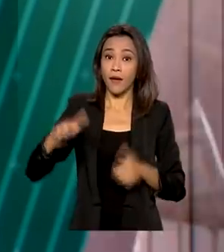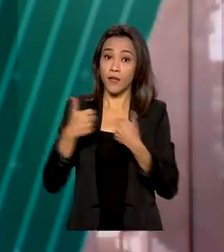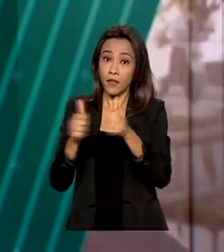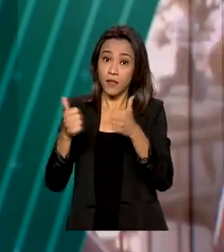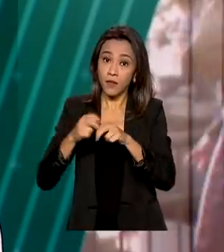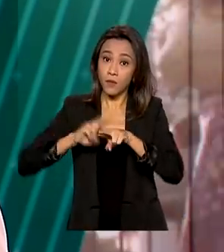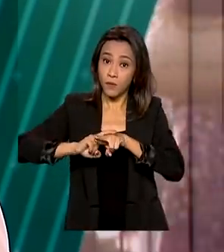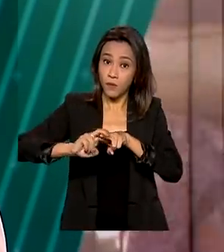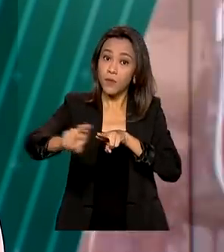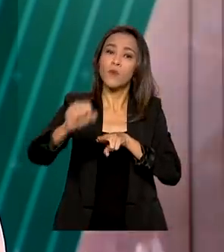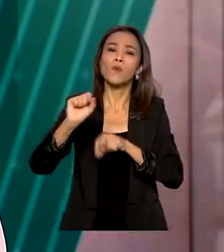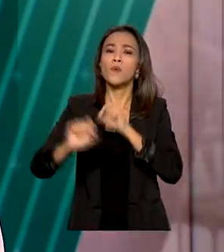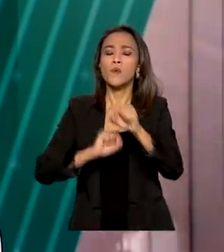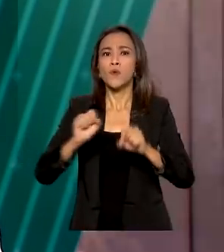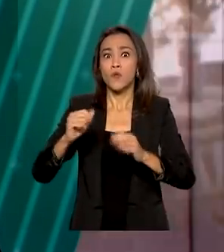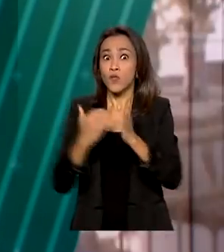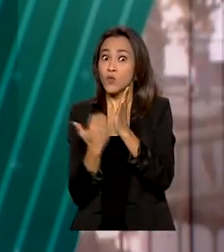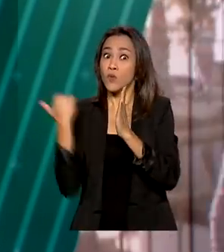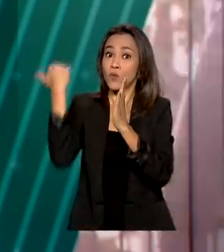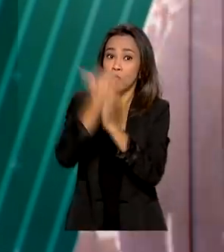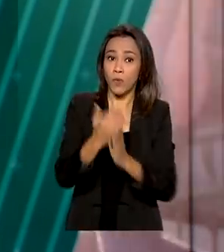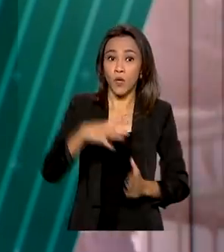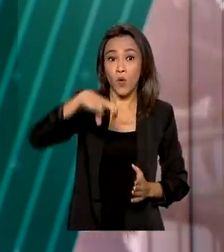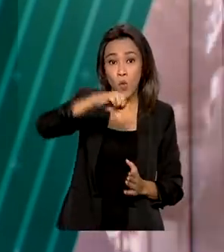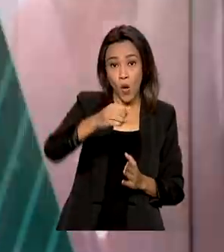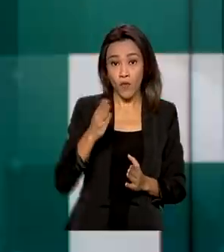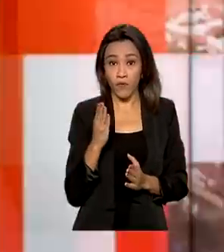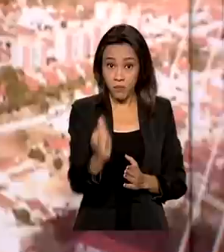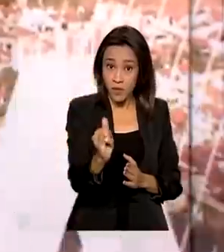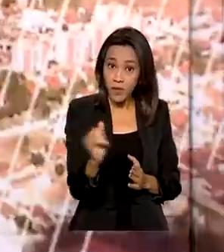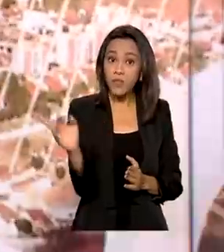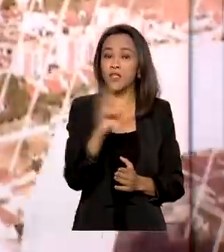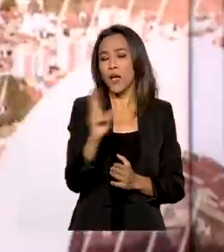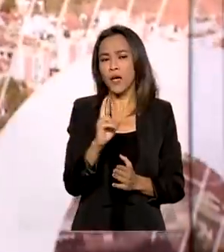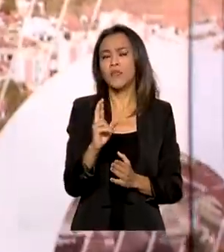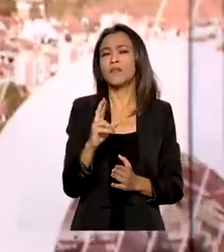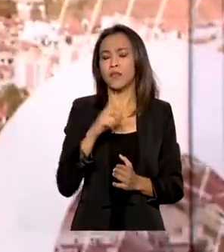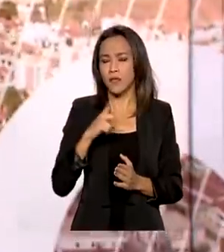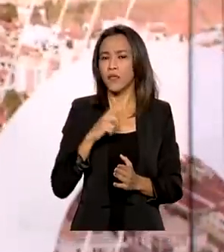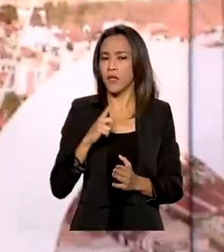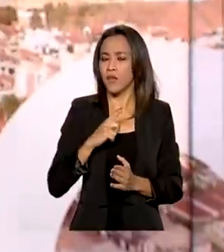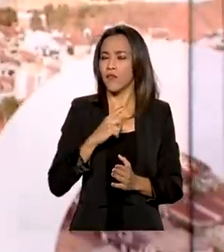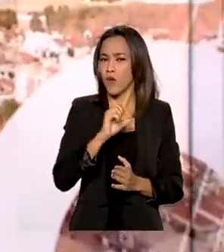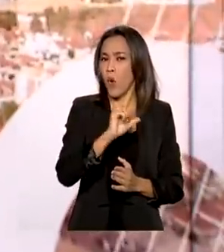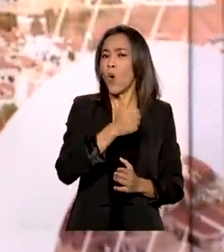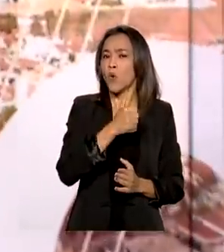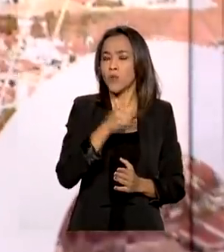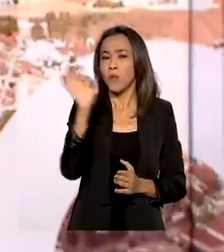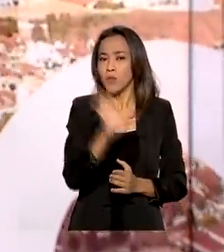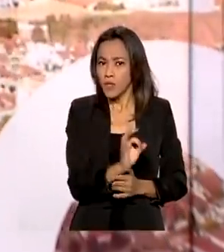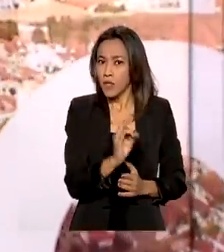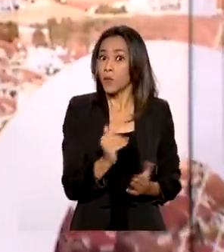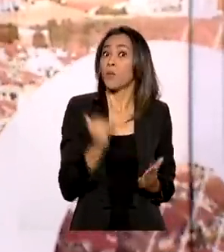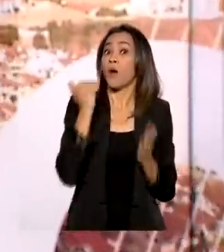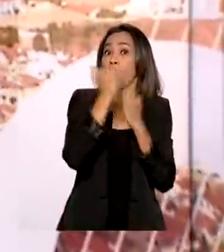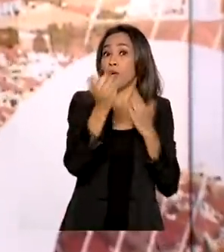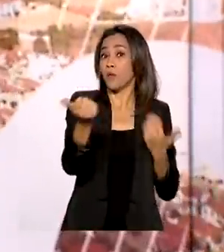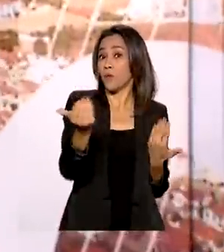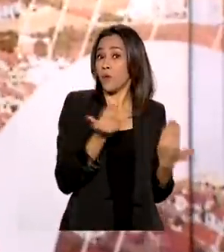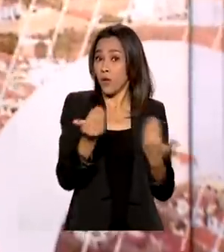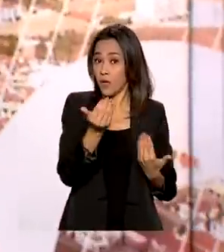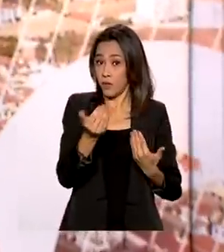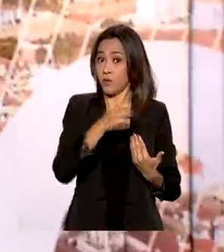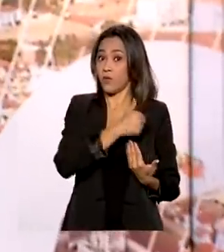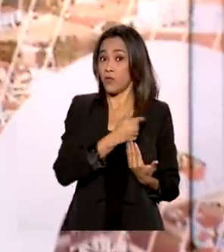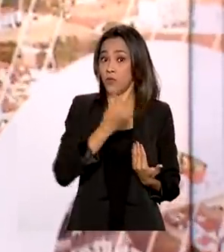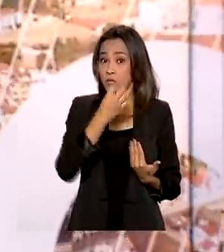privado superou R$ 9 bilhões em 2020, um aumento de 11% em relação a 2019. E segundo